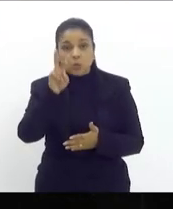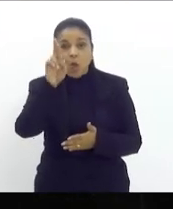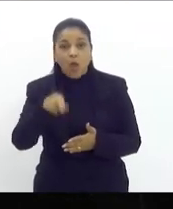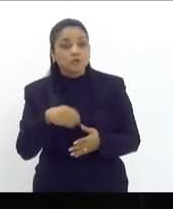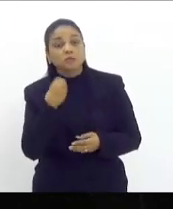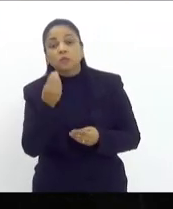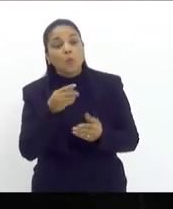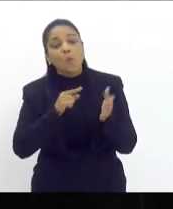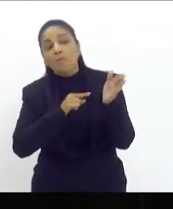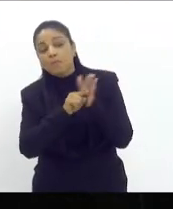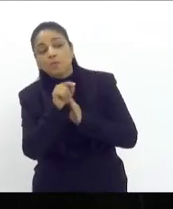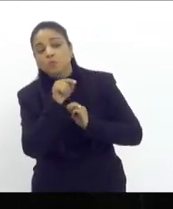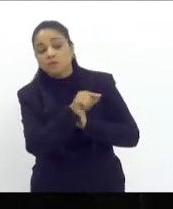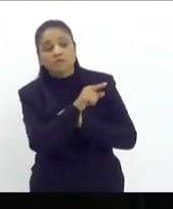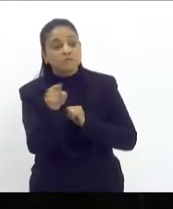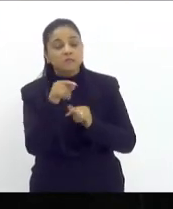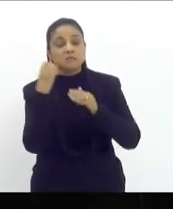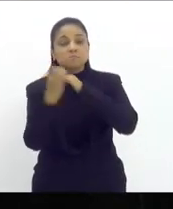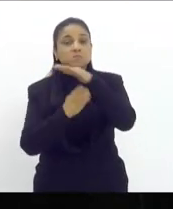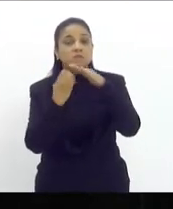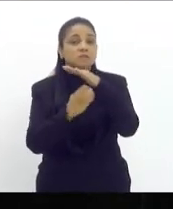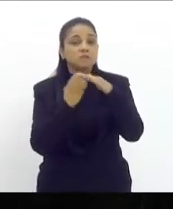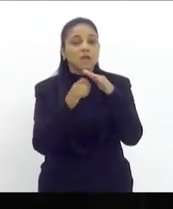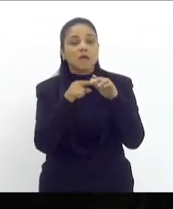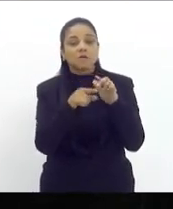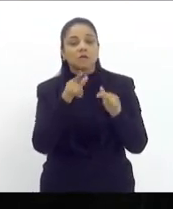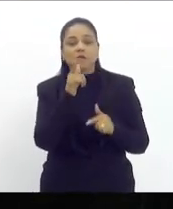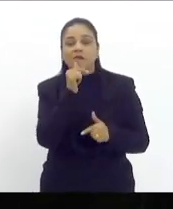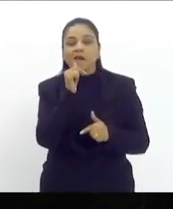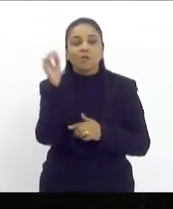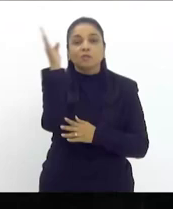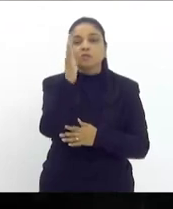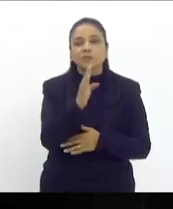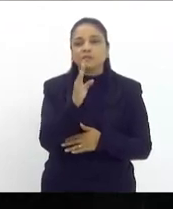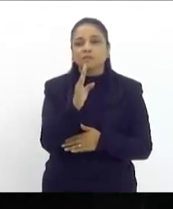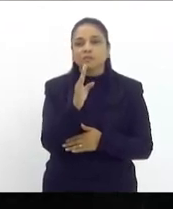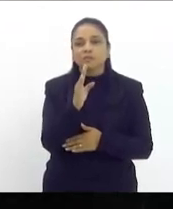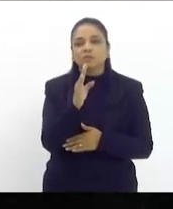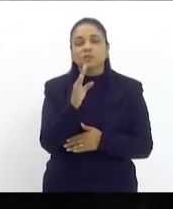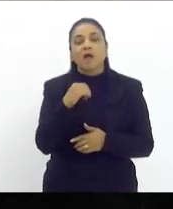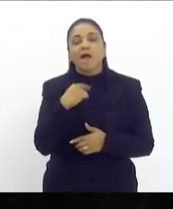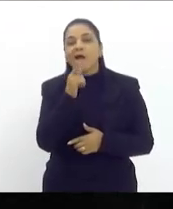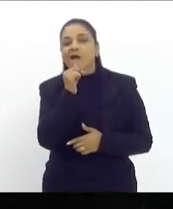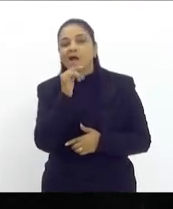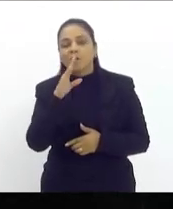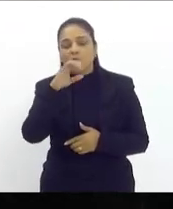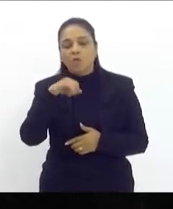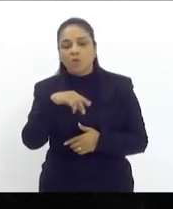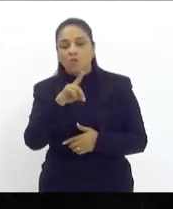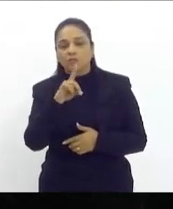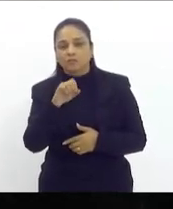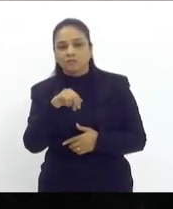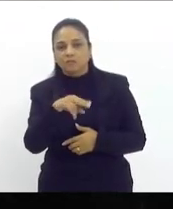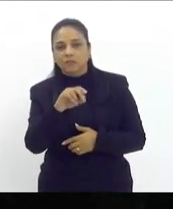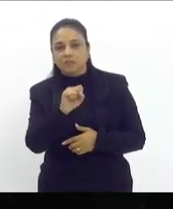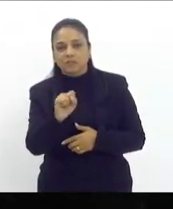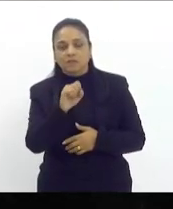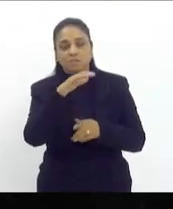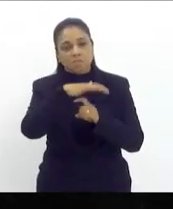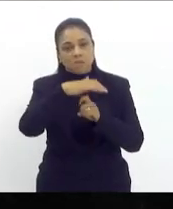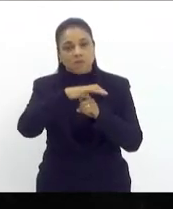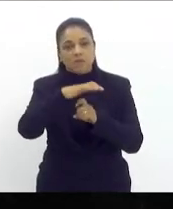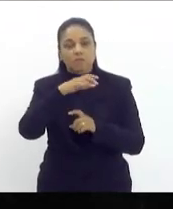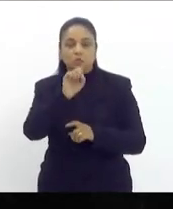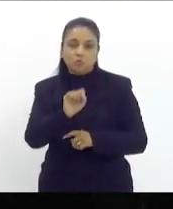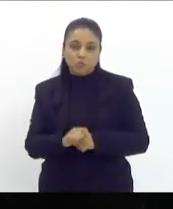que é acionista diretor empresário da Águas do Brasil da Águas da Condessa em Paraíba do Sul se o sujeito não